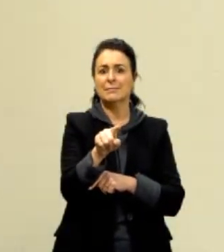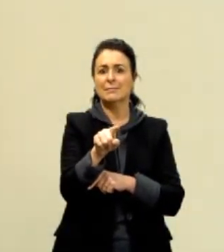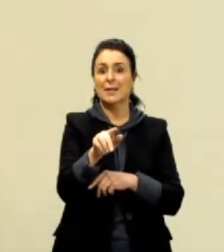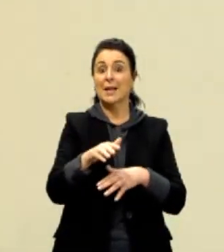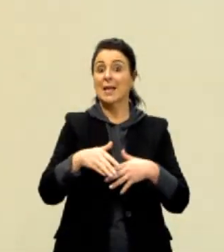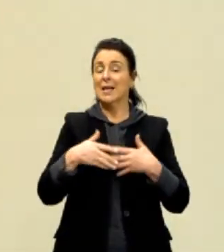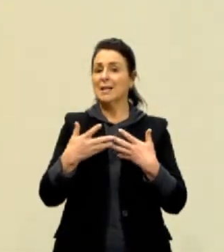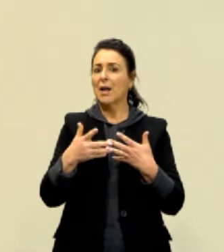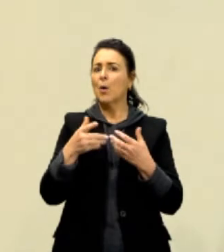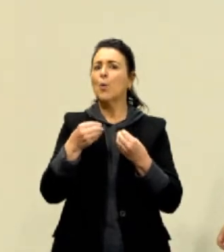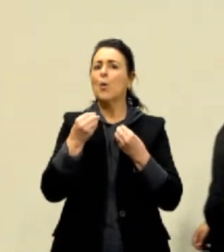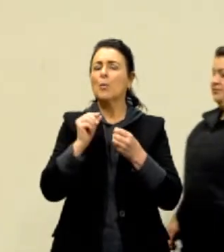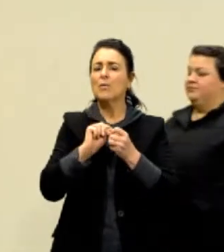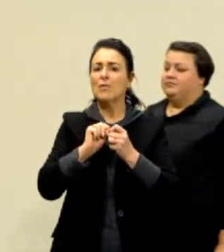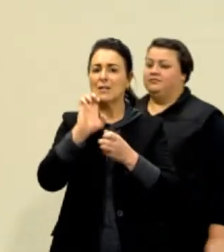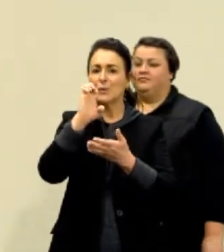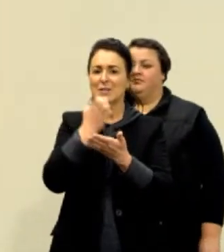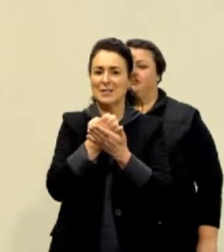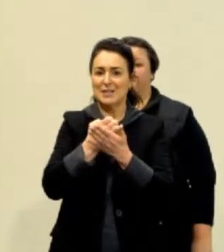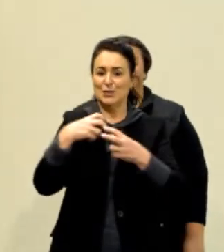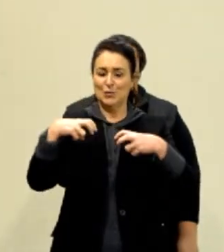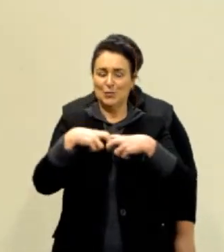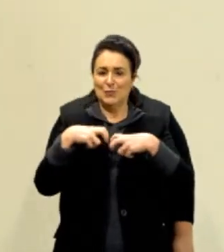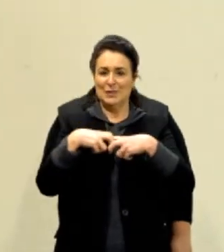para fazer os exercícios de física.